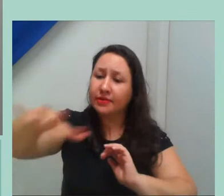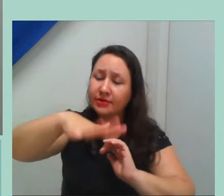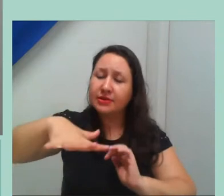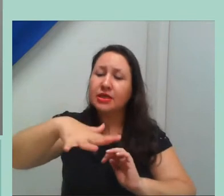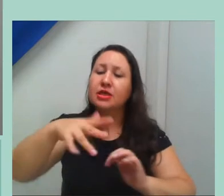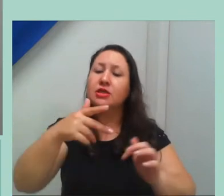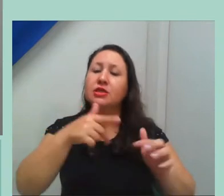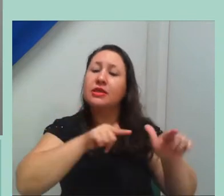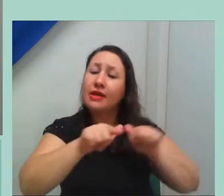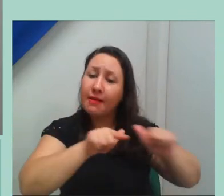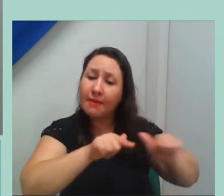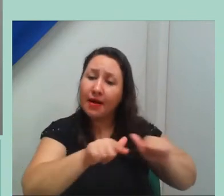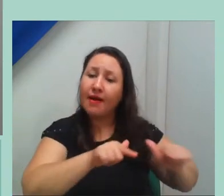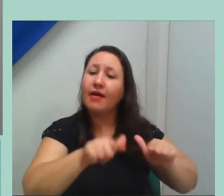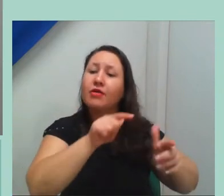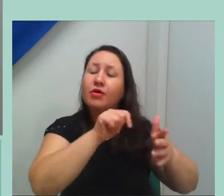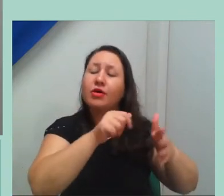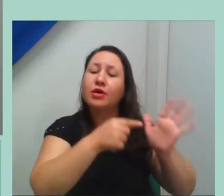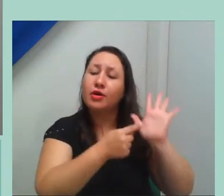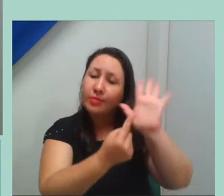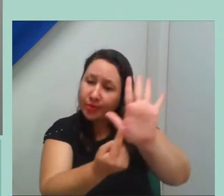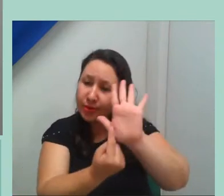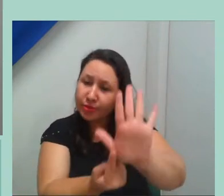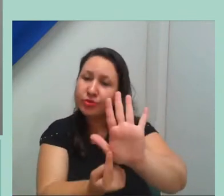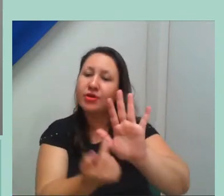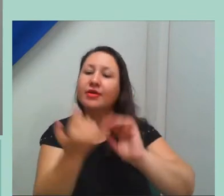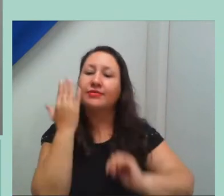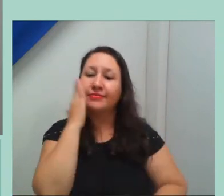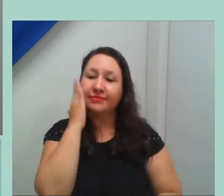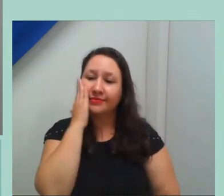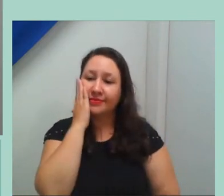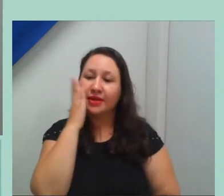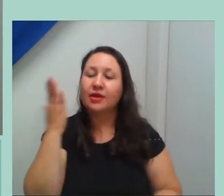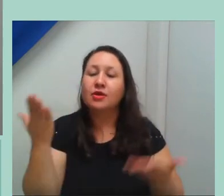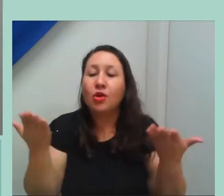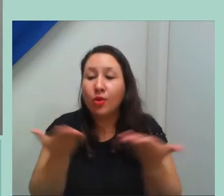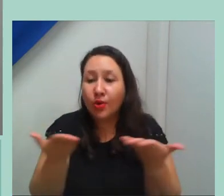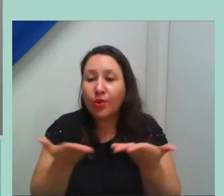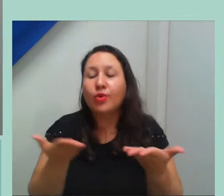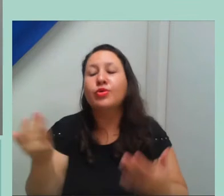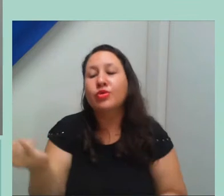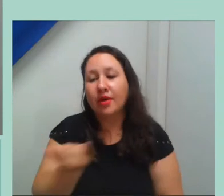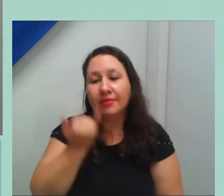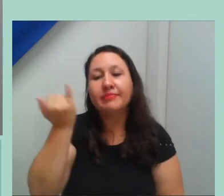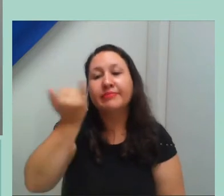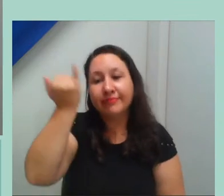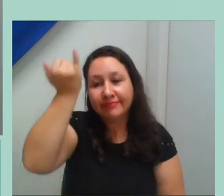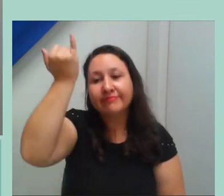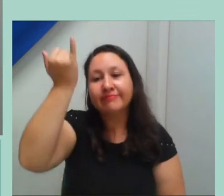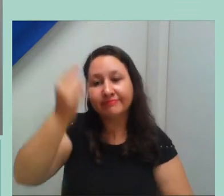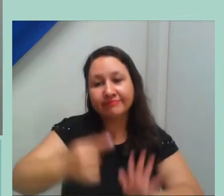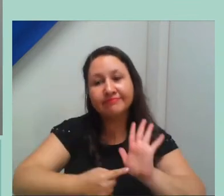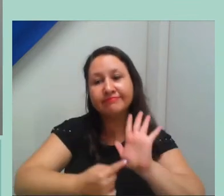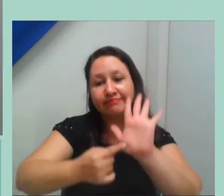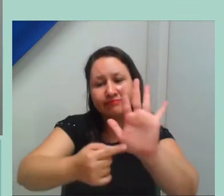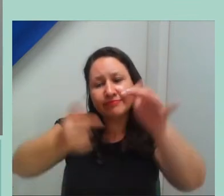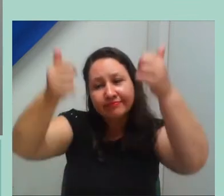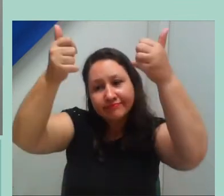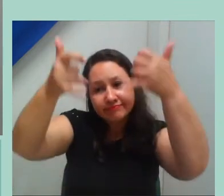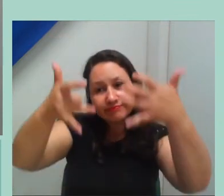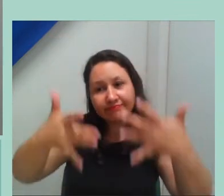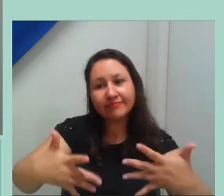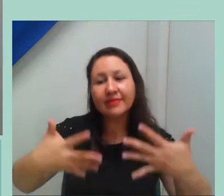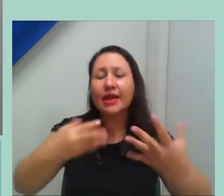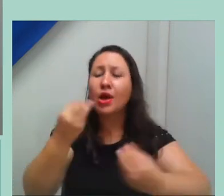né, e é extremamente importante a gente apresentar, ampliar, né, esse olhar,